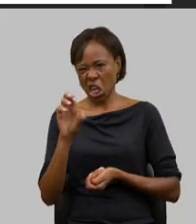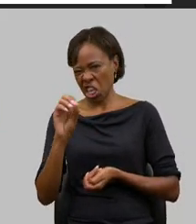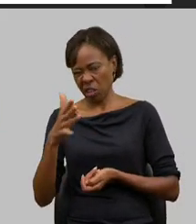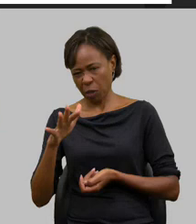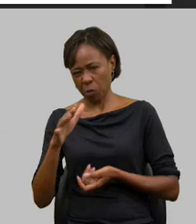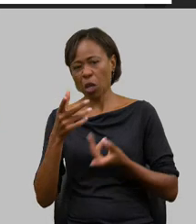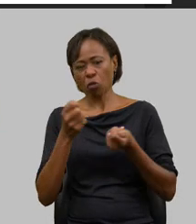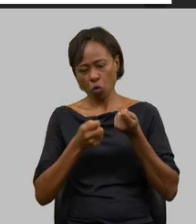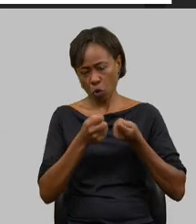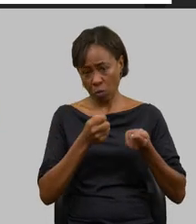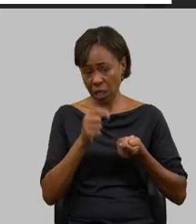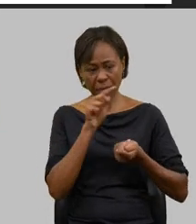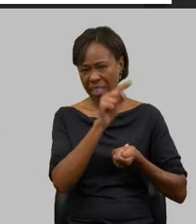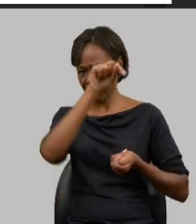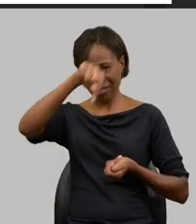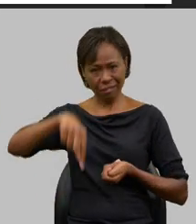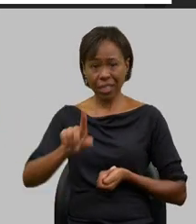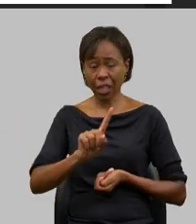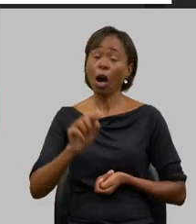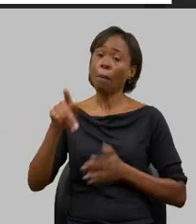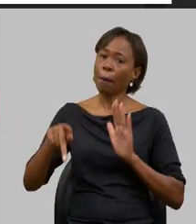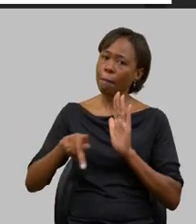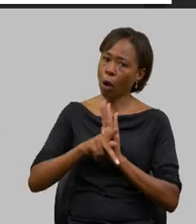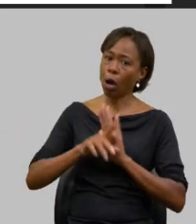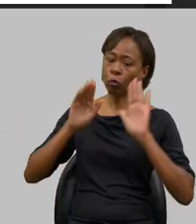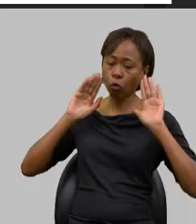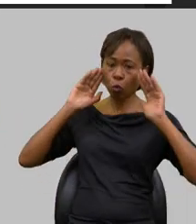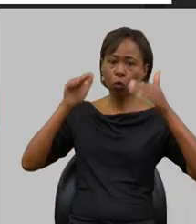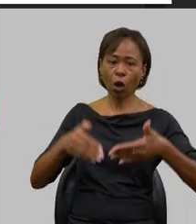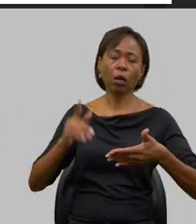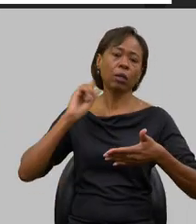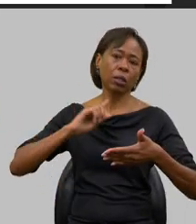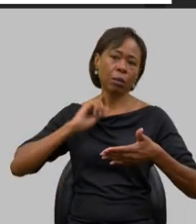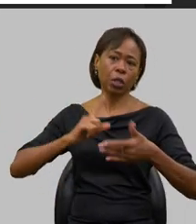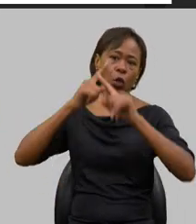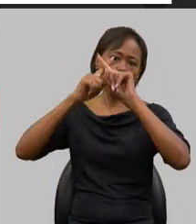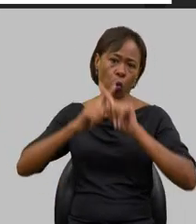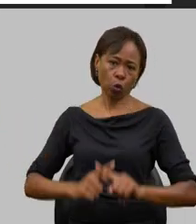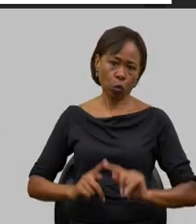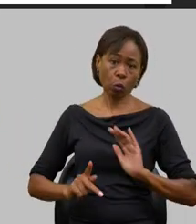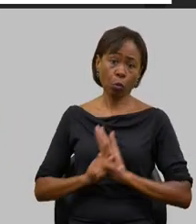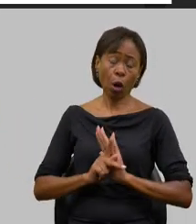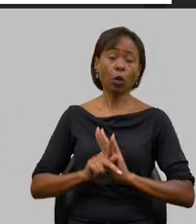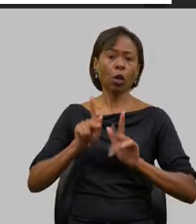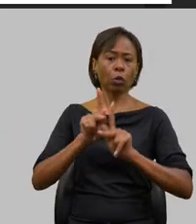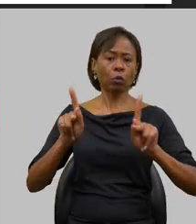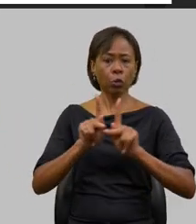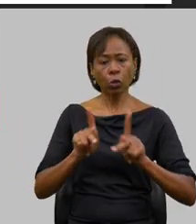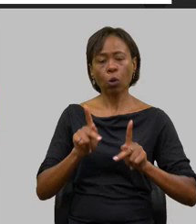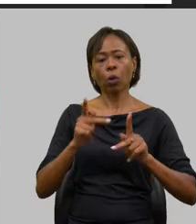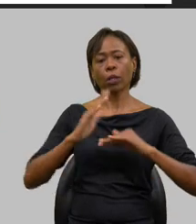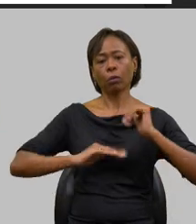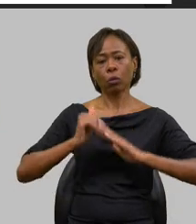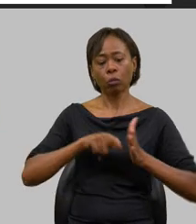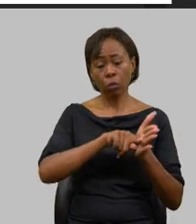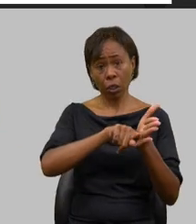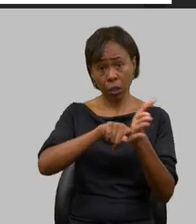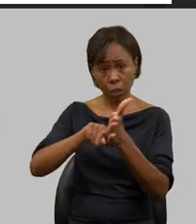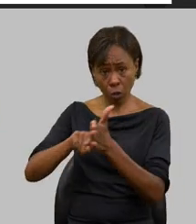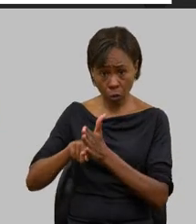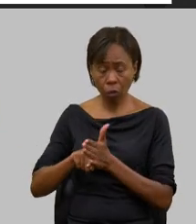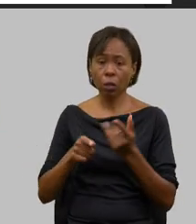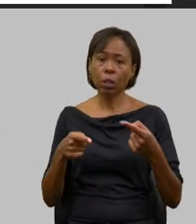curadoria para o concurso mineira séria de professores e de pesquisadores da nossa Cândido